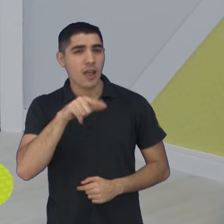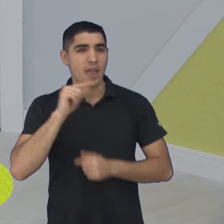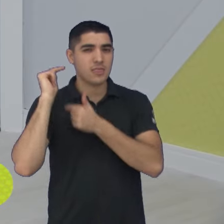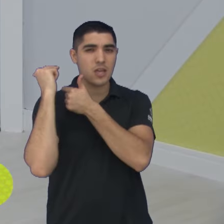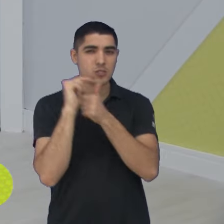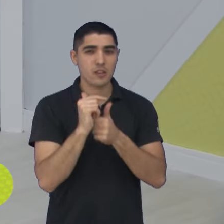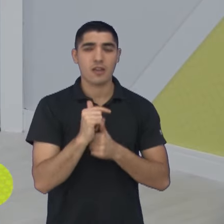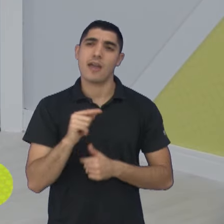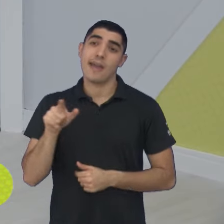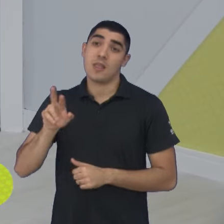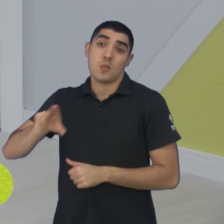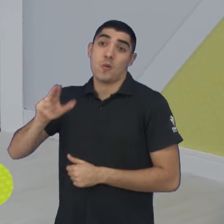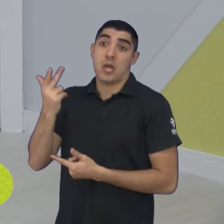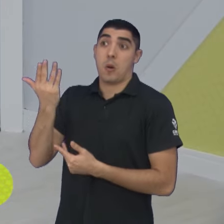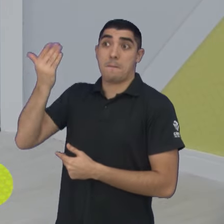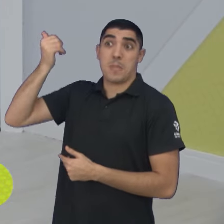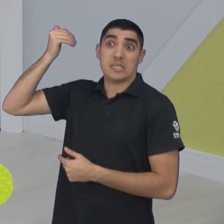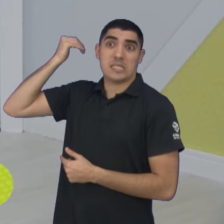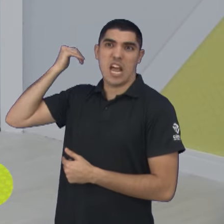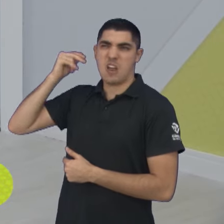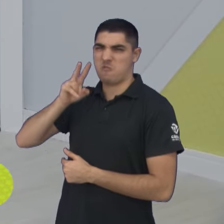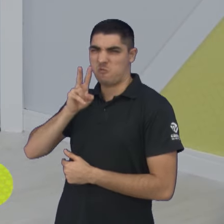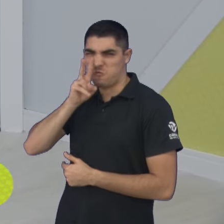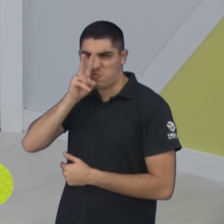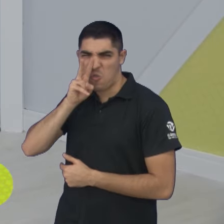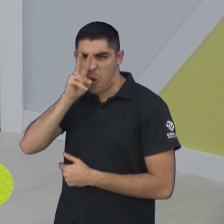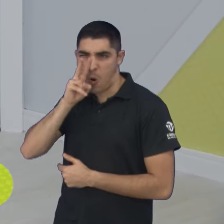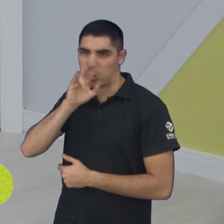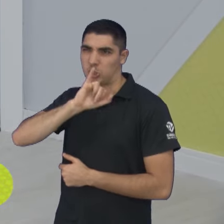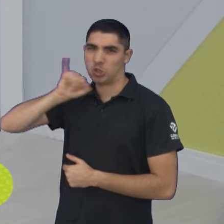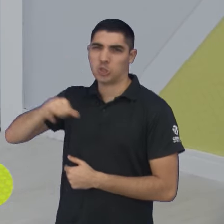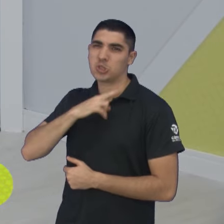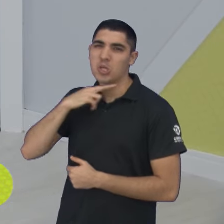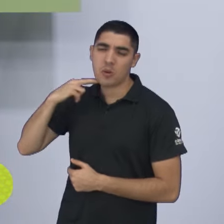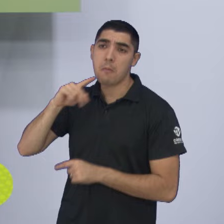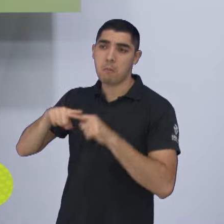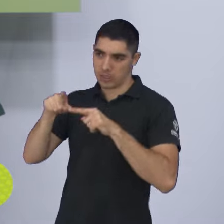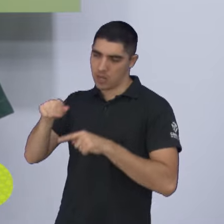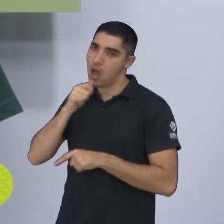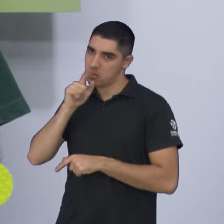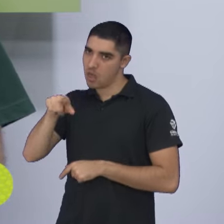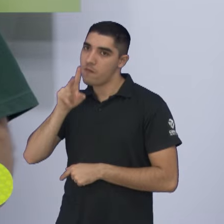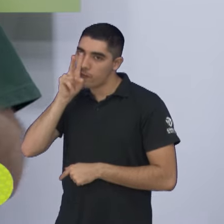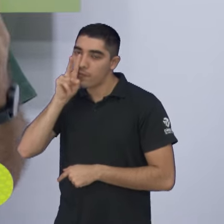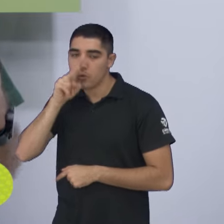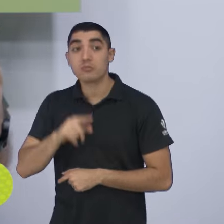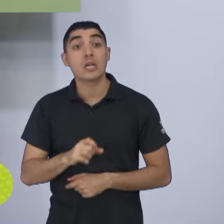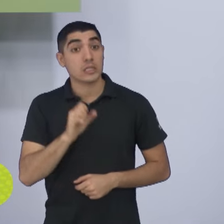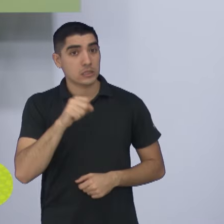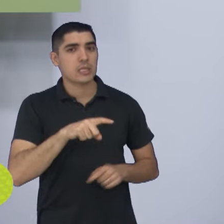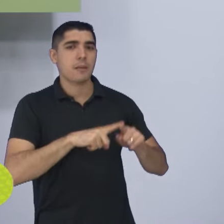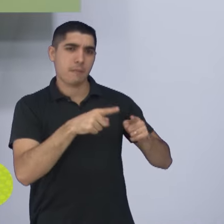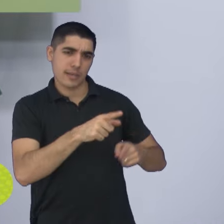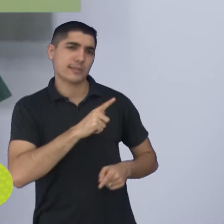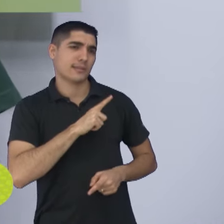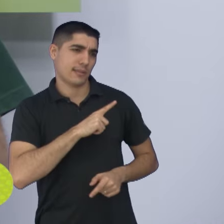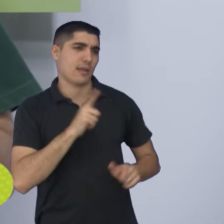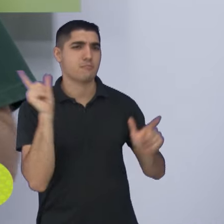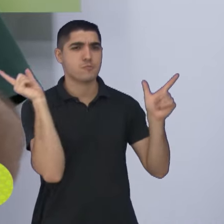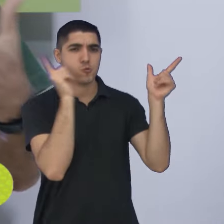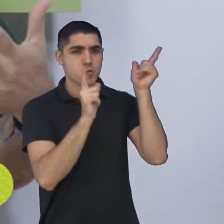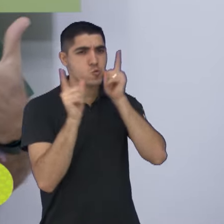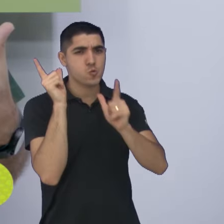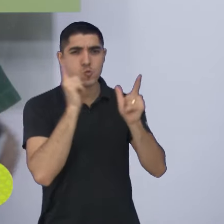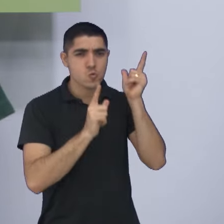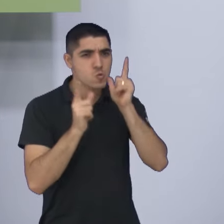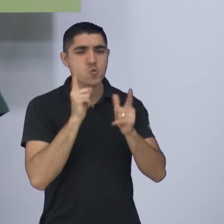aquele, aquela força que foi há um tempo atrás, mas é um time muito forte. Mas é um time que ainda carrega suas conquistas, exatamente, as